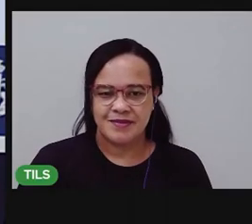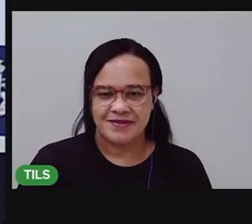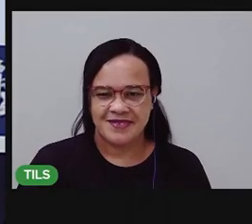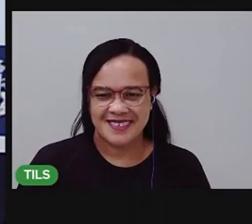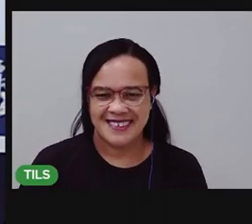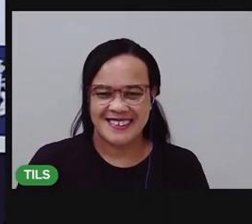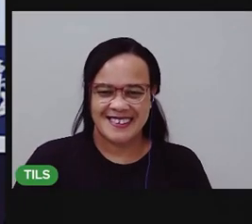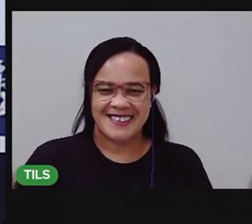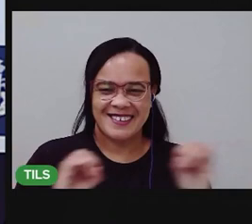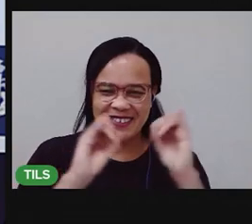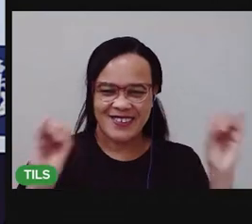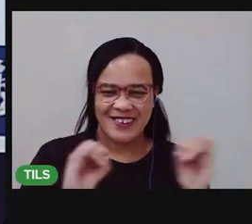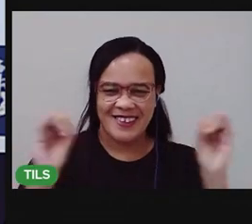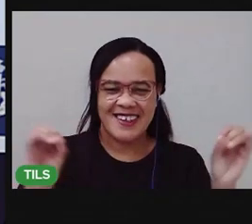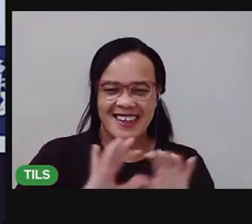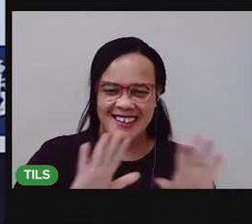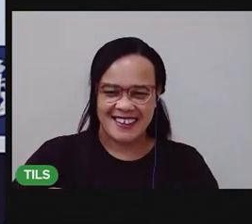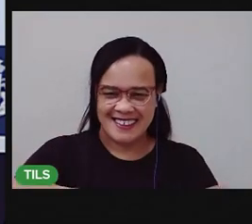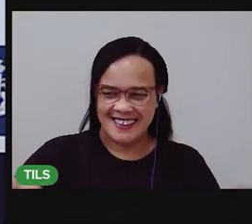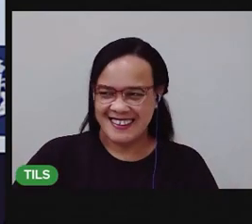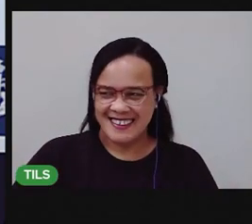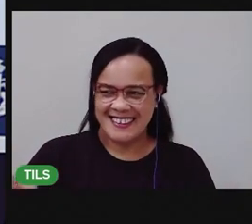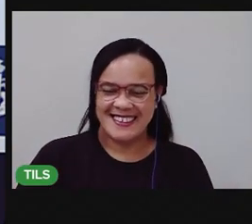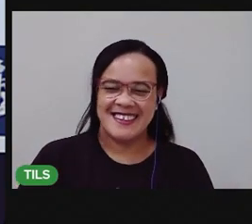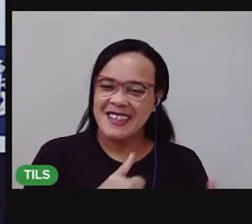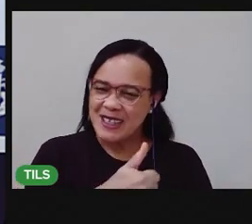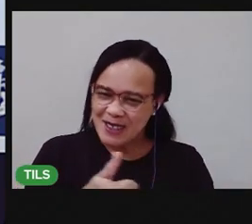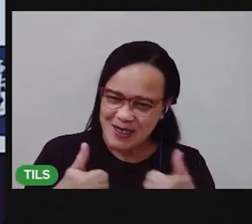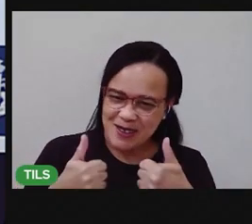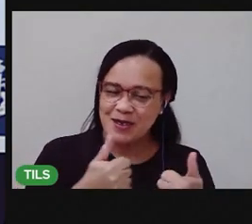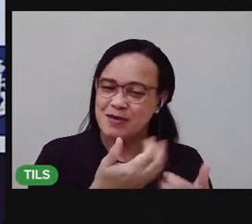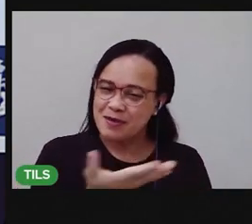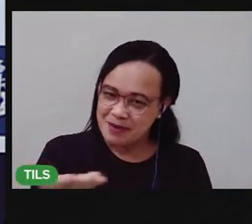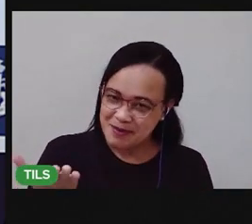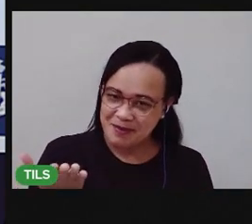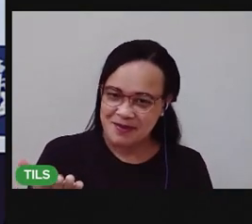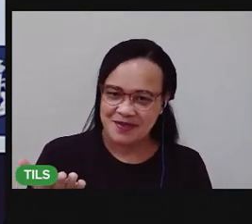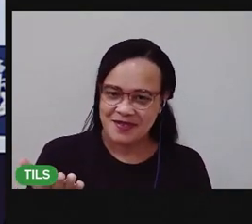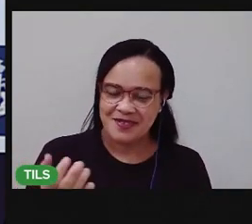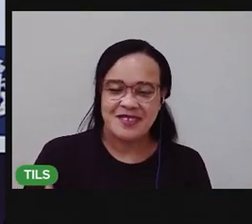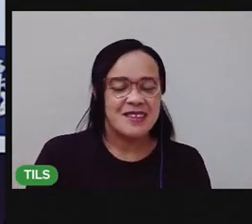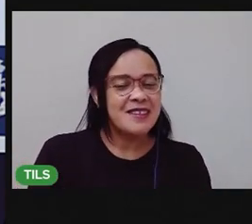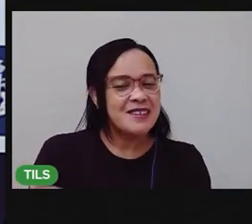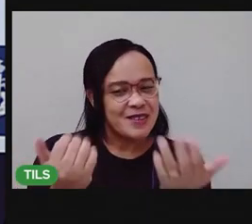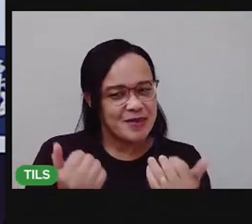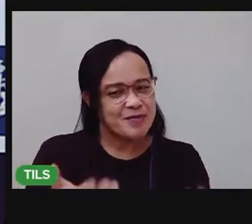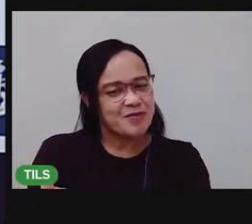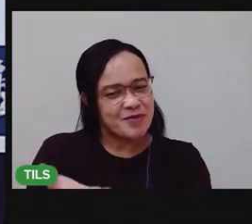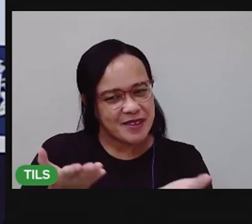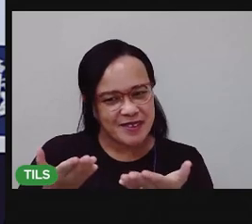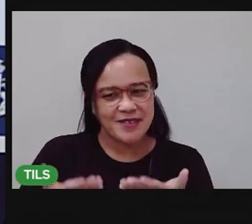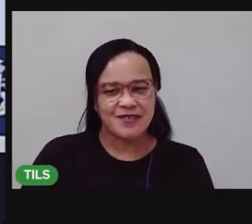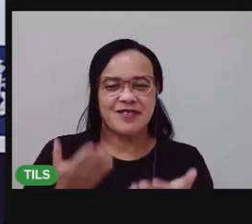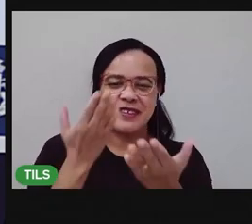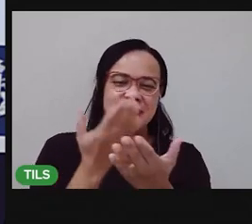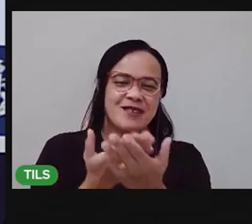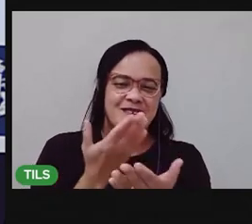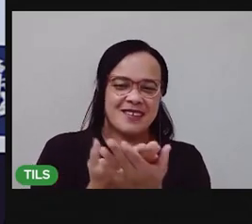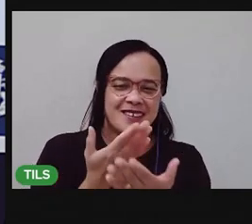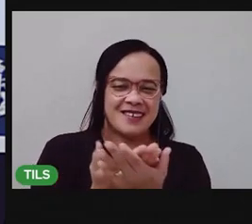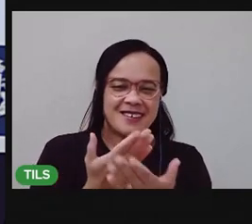Olá, crianças! Tudo bem com vocês? Sejam bem-vindos a mais uma aula.